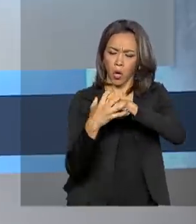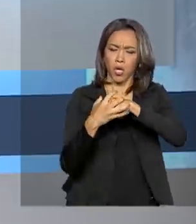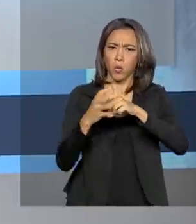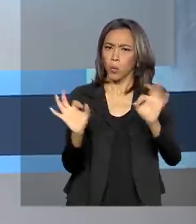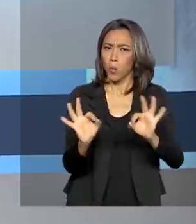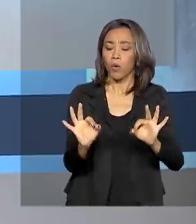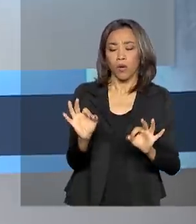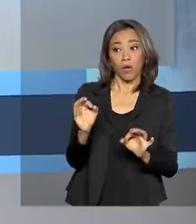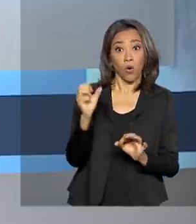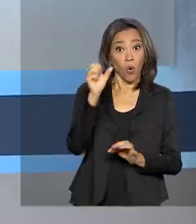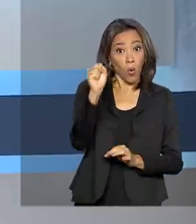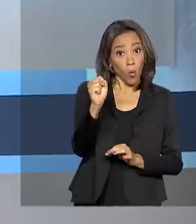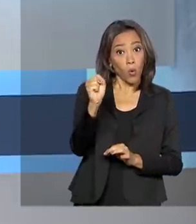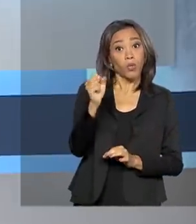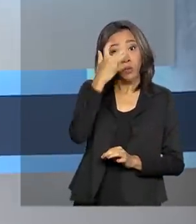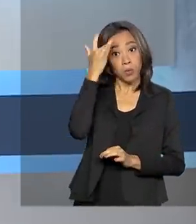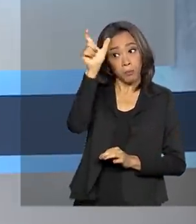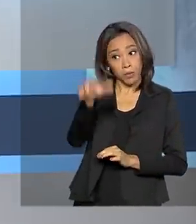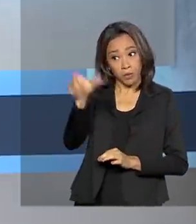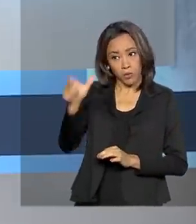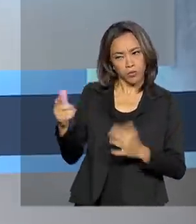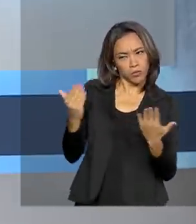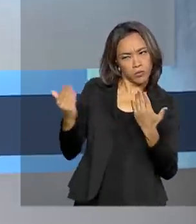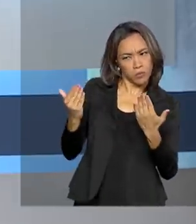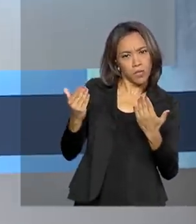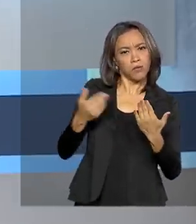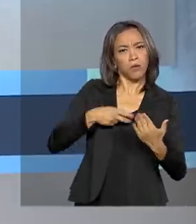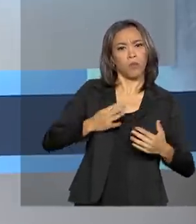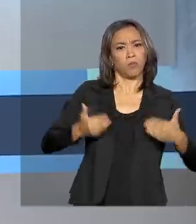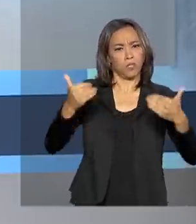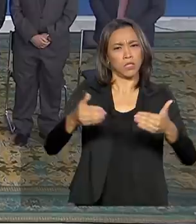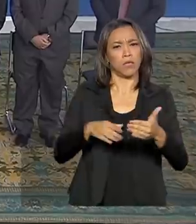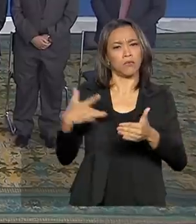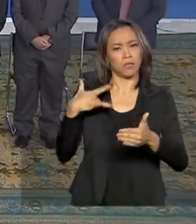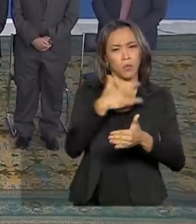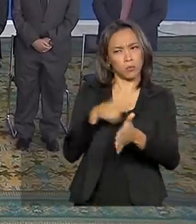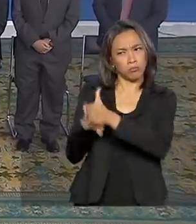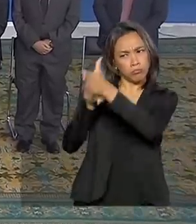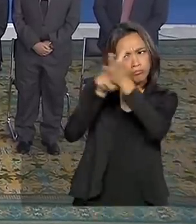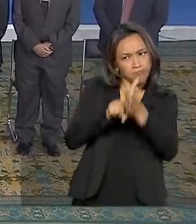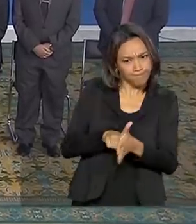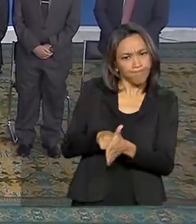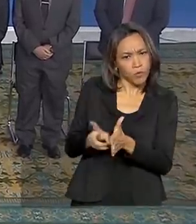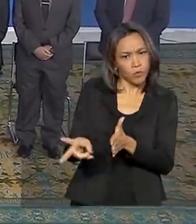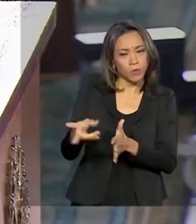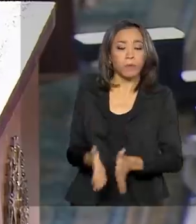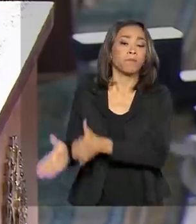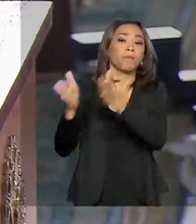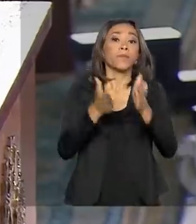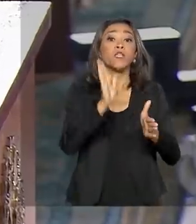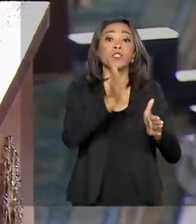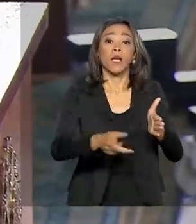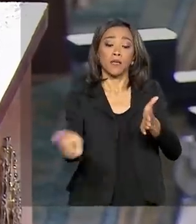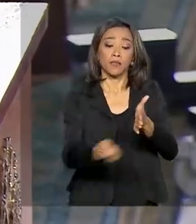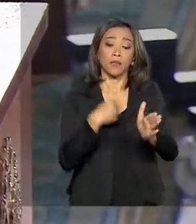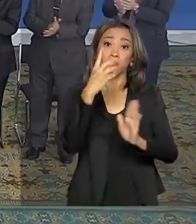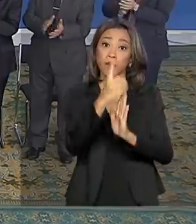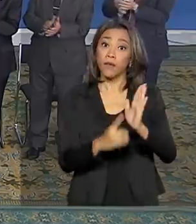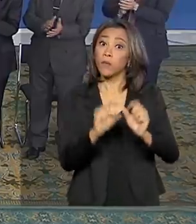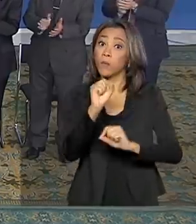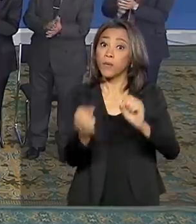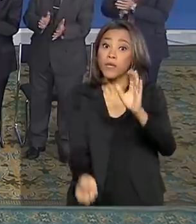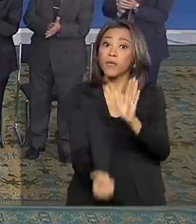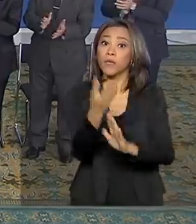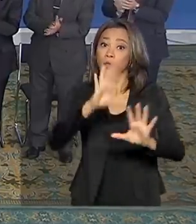oito casos suspeitos são monitorados pelo Ministério da Saúde. Assinado o decreto que institui o Conselho da Amazônia.